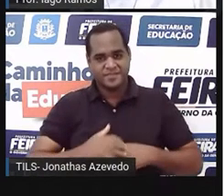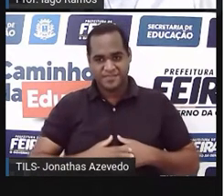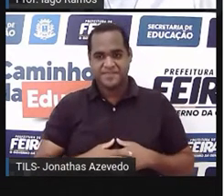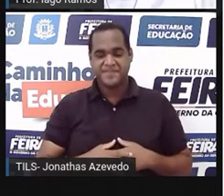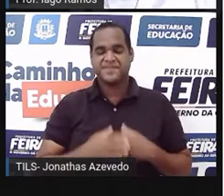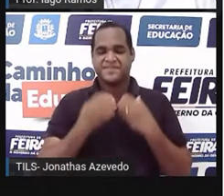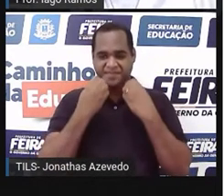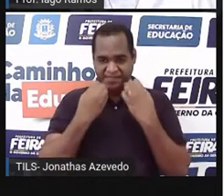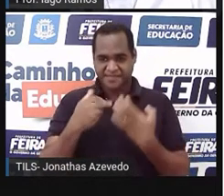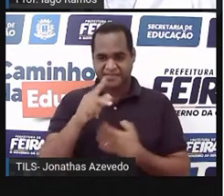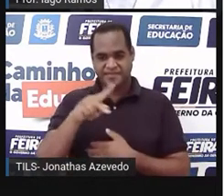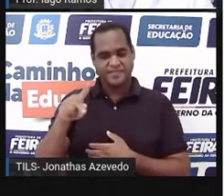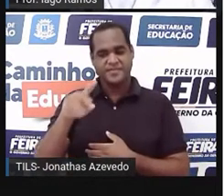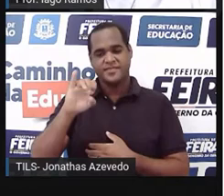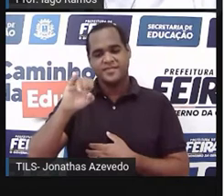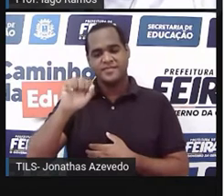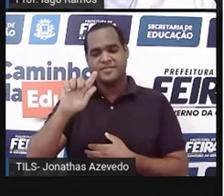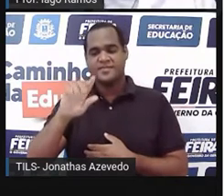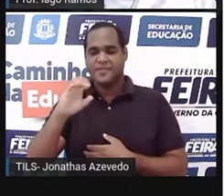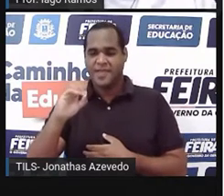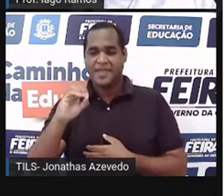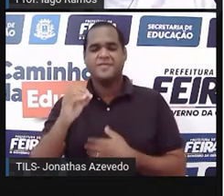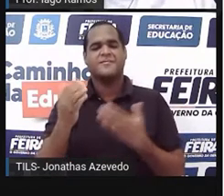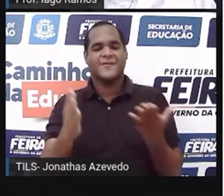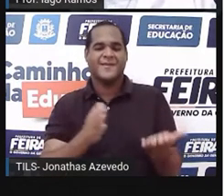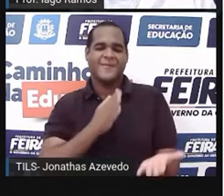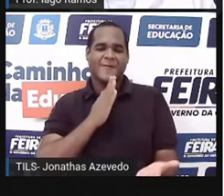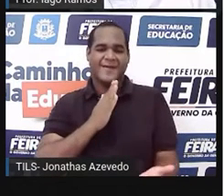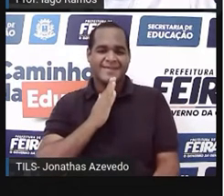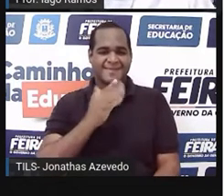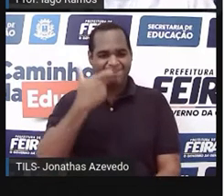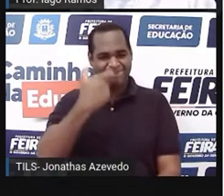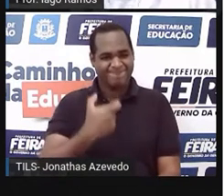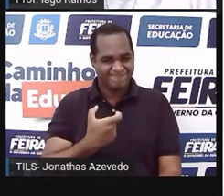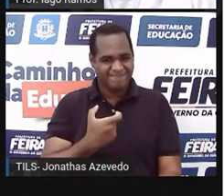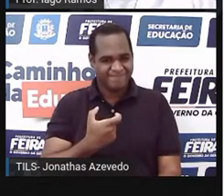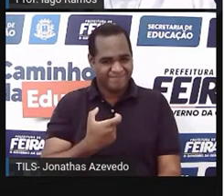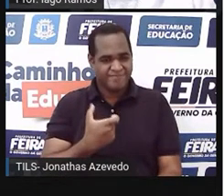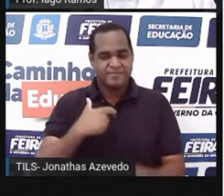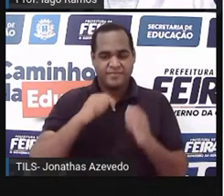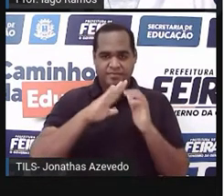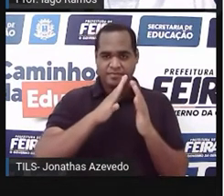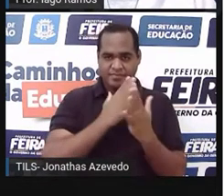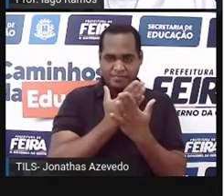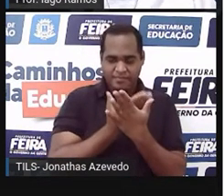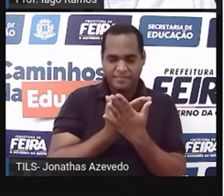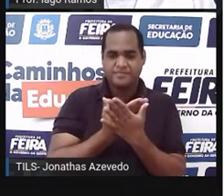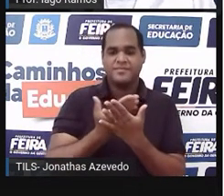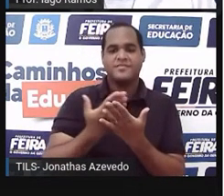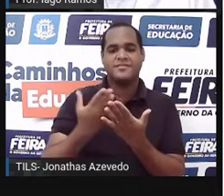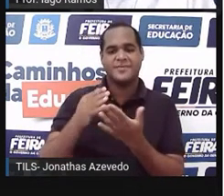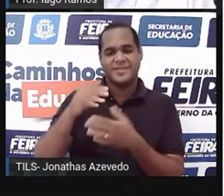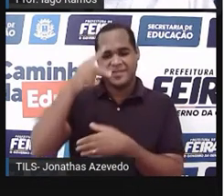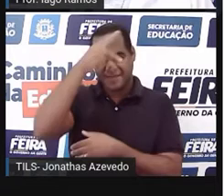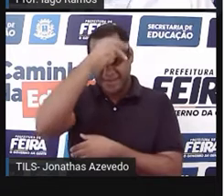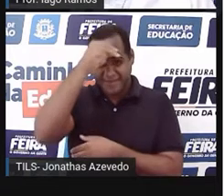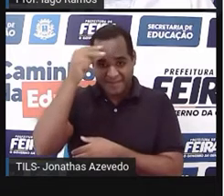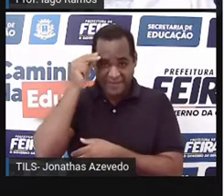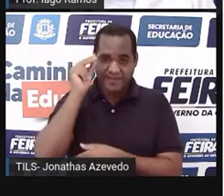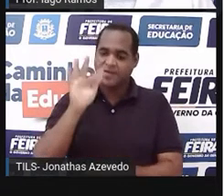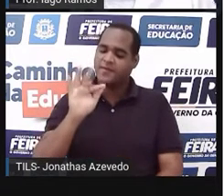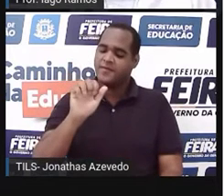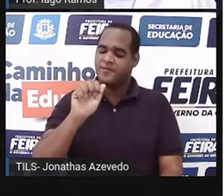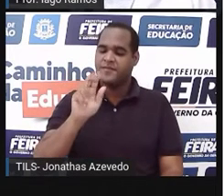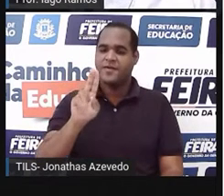Bom, eu sou o professor Iago Ramos, você aí já me conhece, eu venho lá da escola municipal Faustino Dias